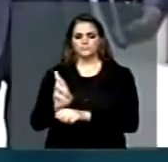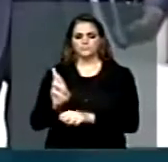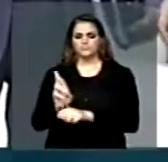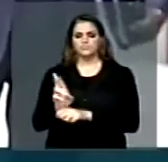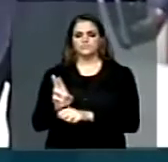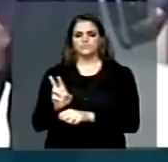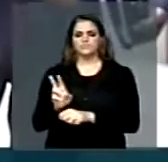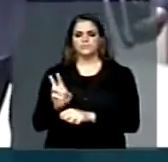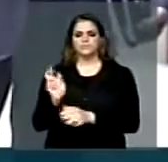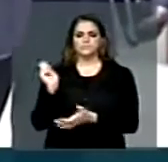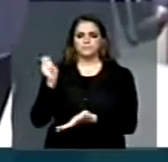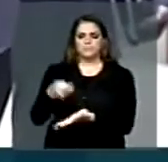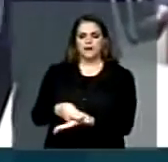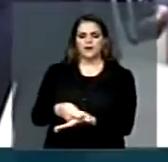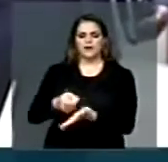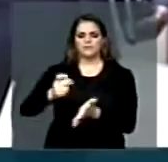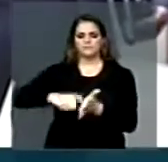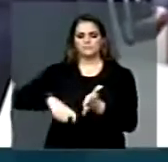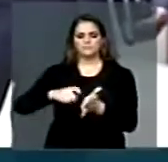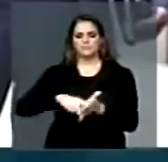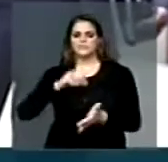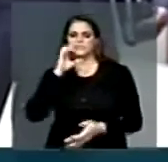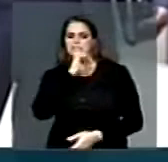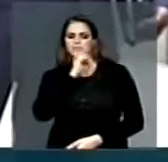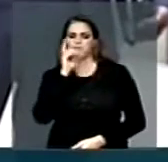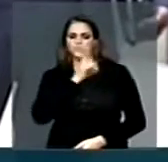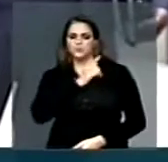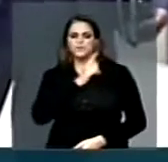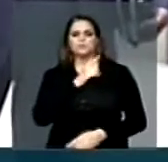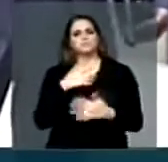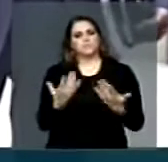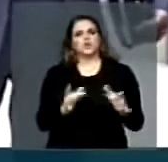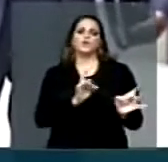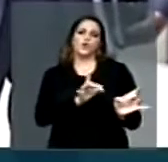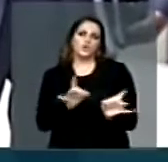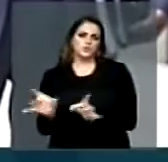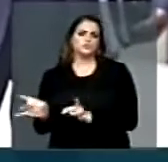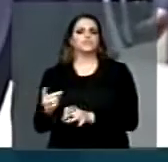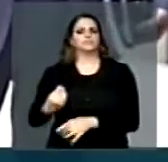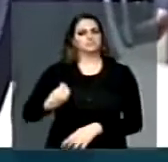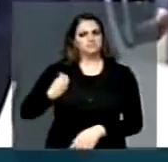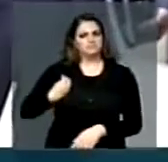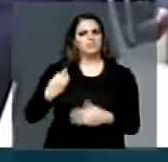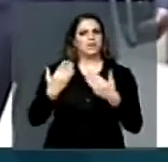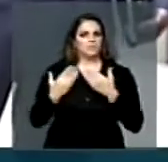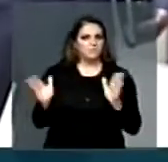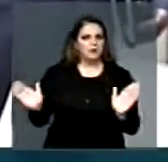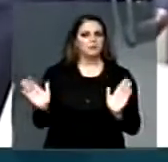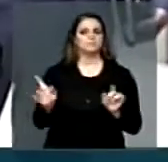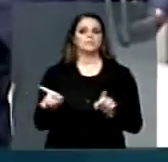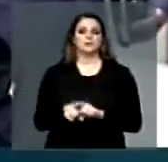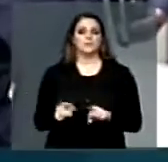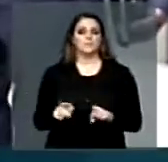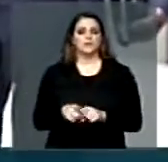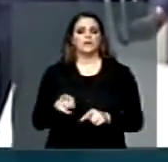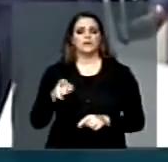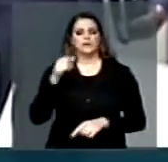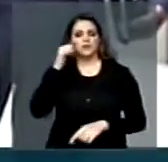pagamento no final de semana, quer dizer, funcionando todo dia, inclusive sábados e domingos, fazendo com que